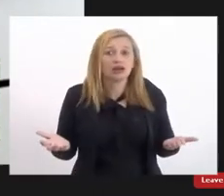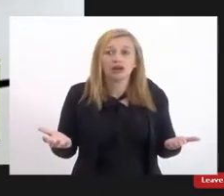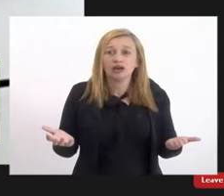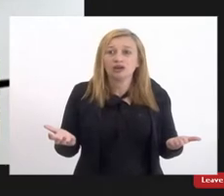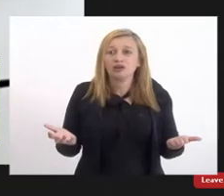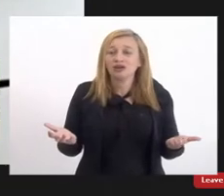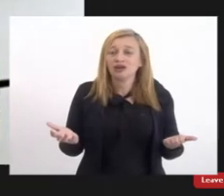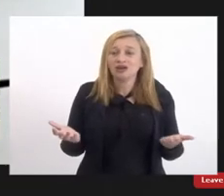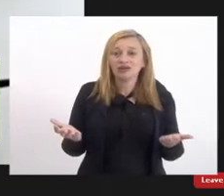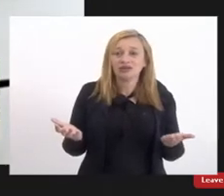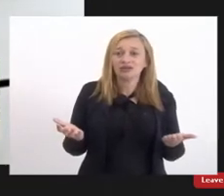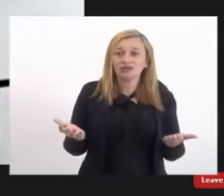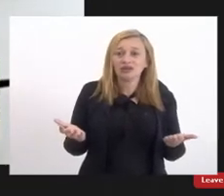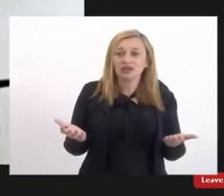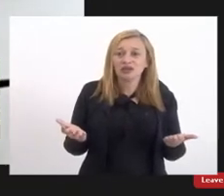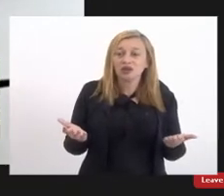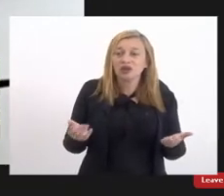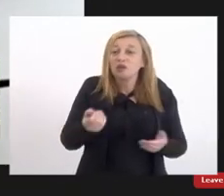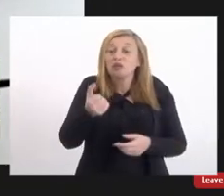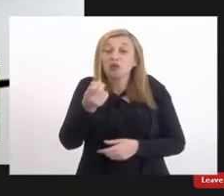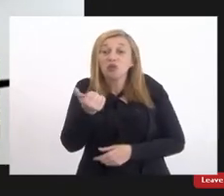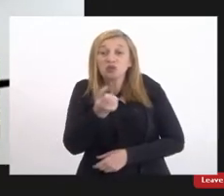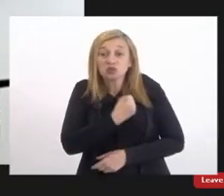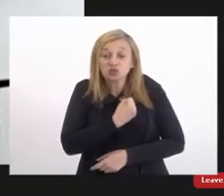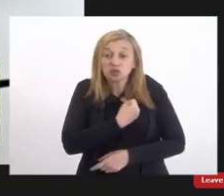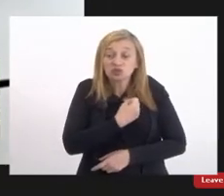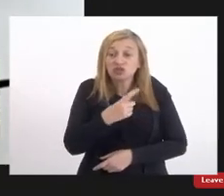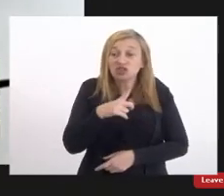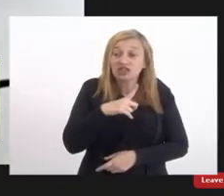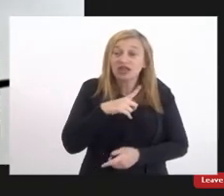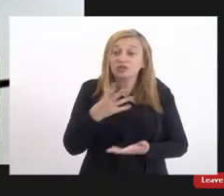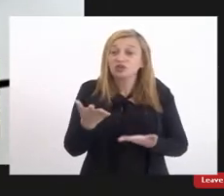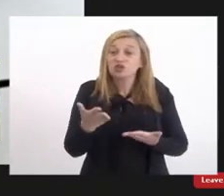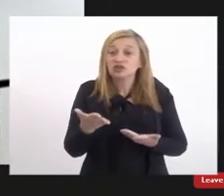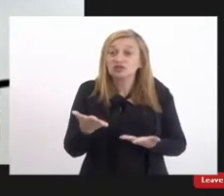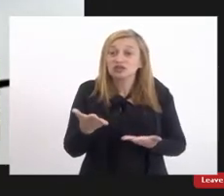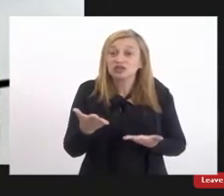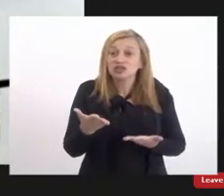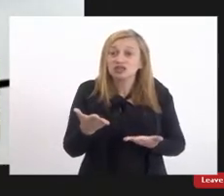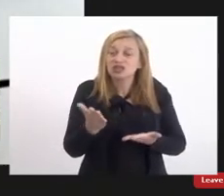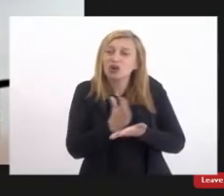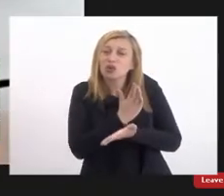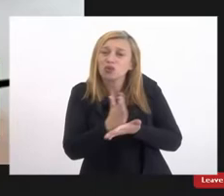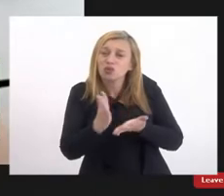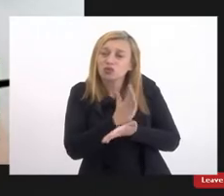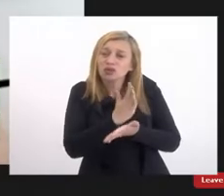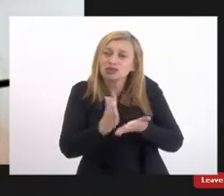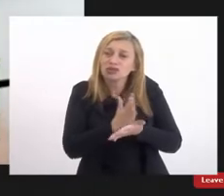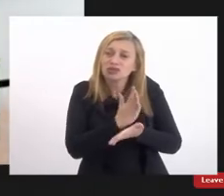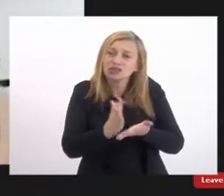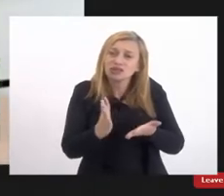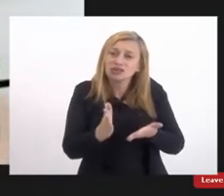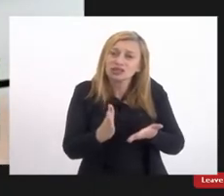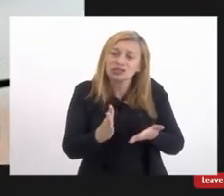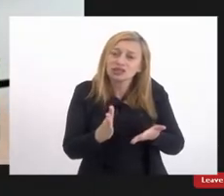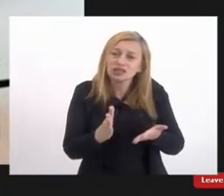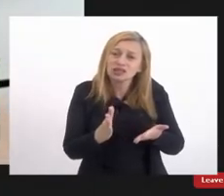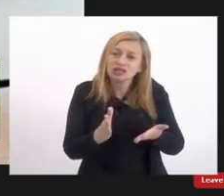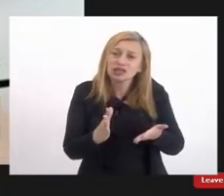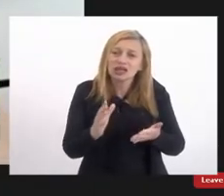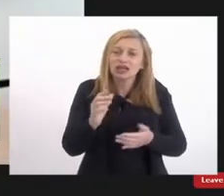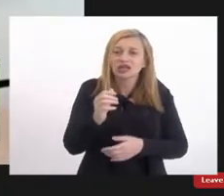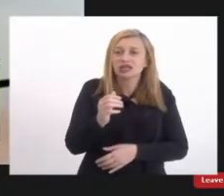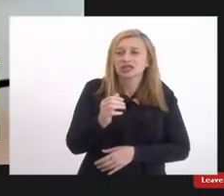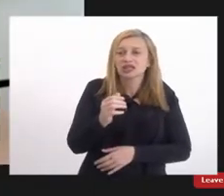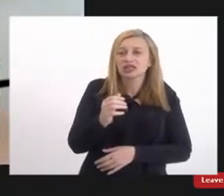o único às vezes poucas estatísticas que nós temos são de algumas disabilities na Austrália